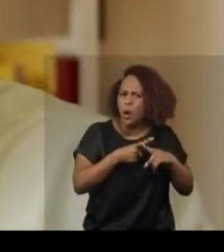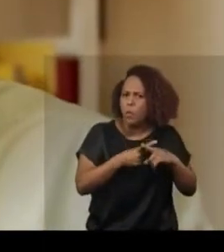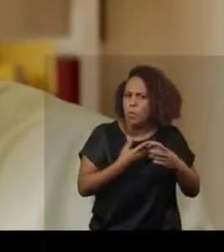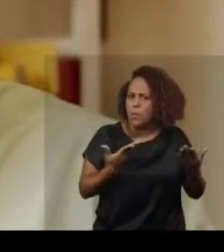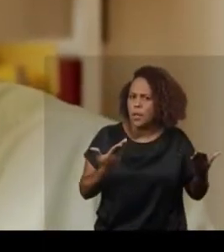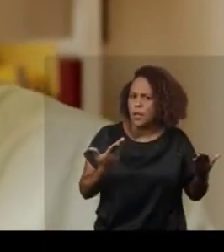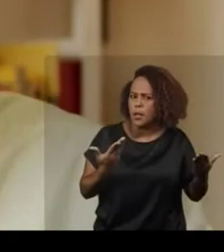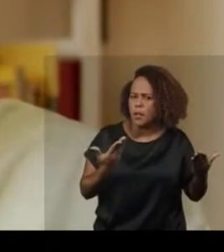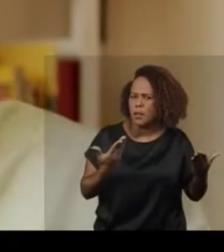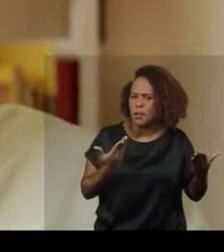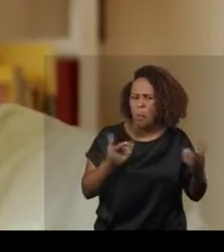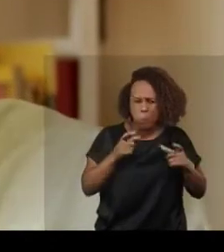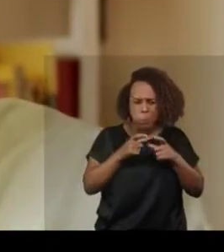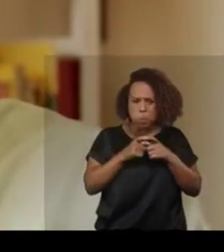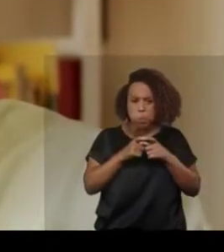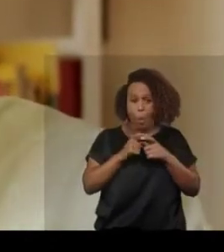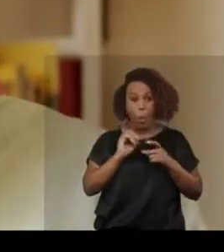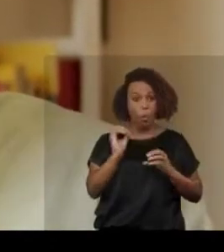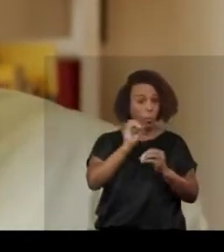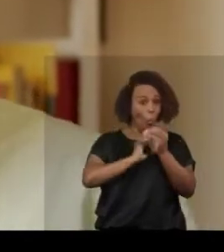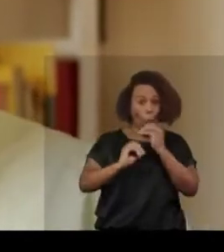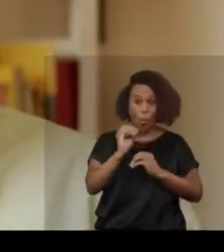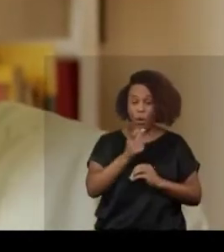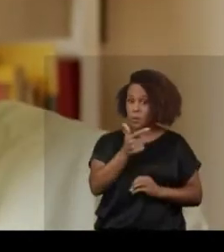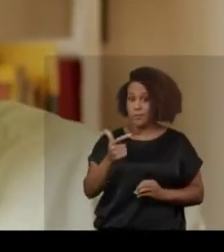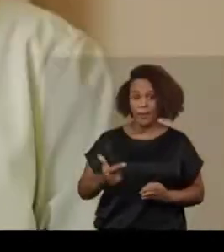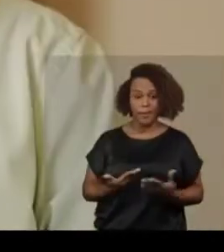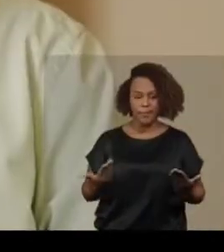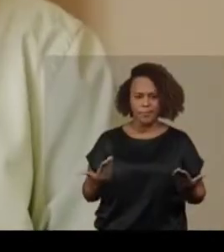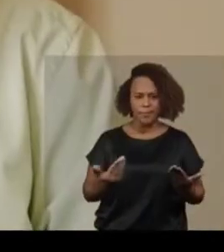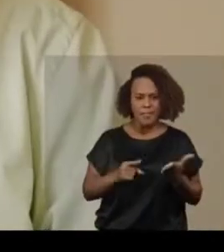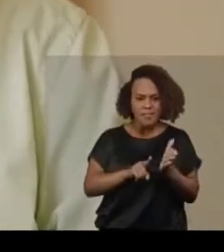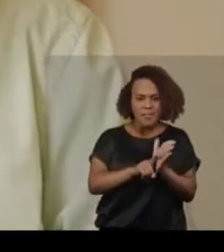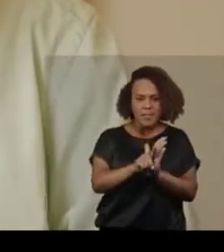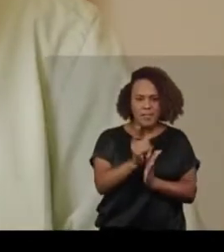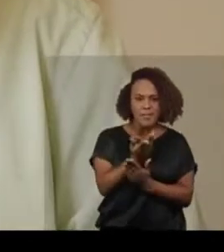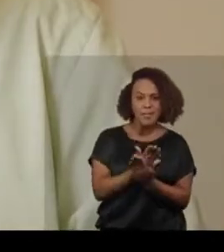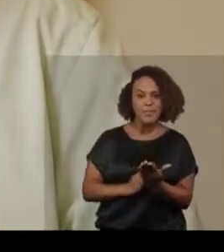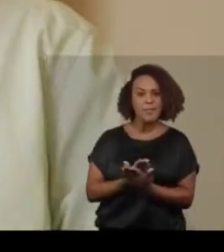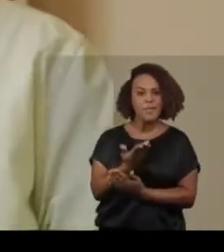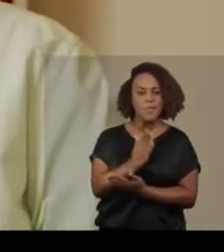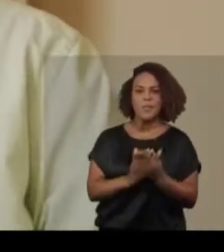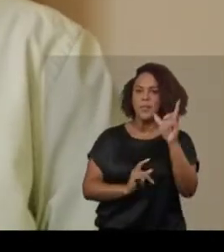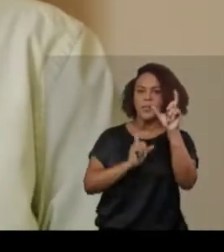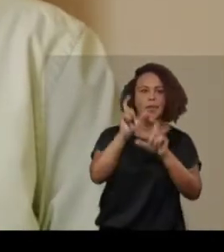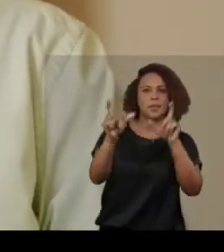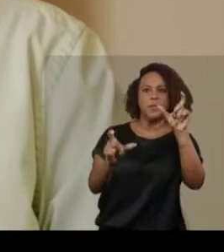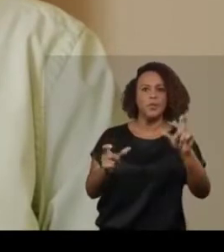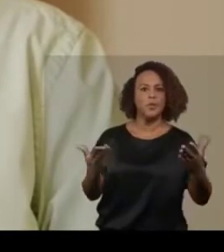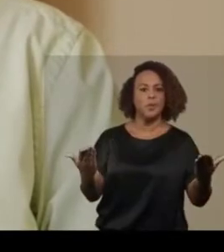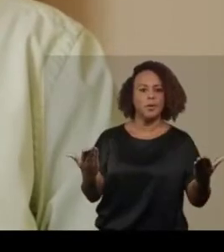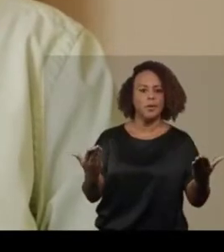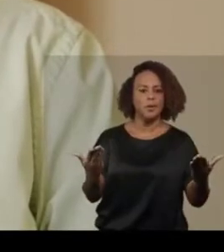São tão poucos Ou quase nenhum Essa pergunta Tem que incomodar as pessoas